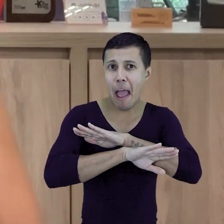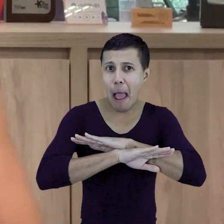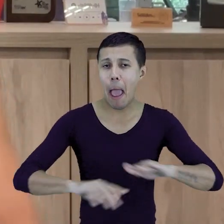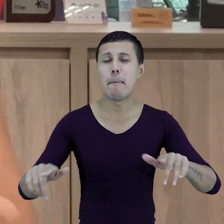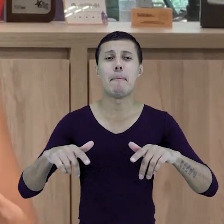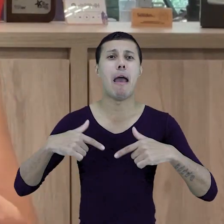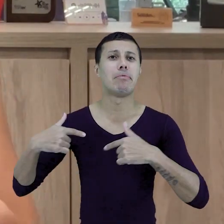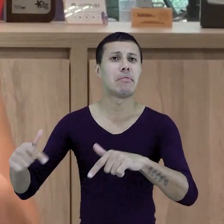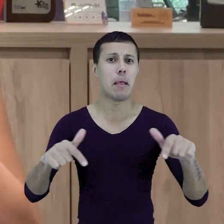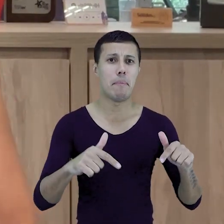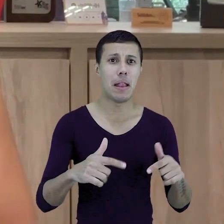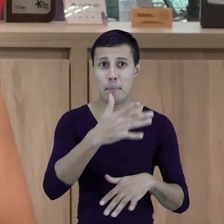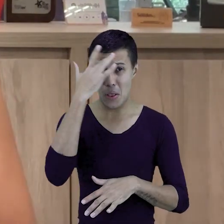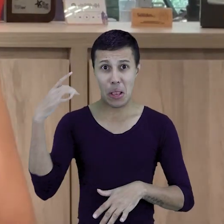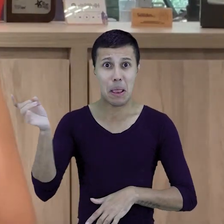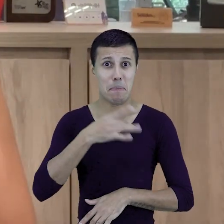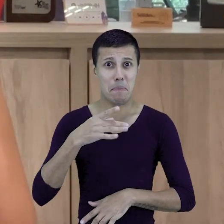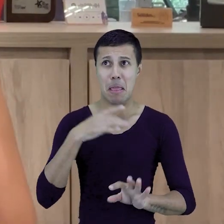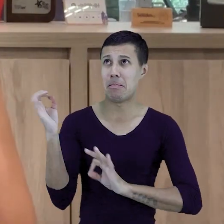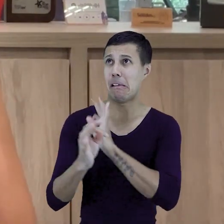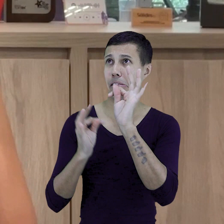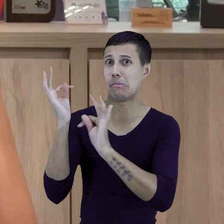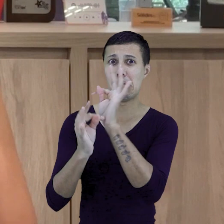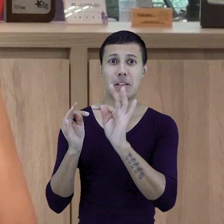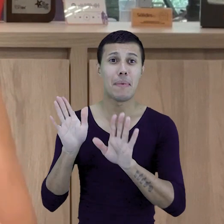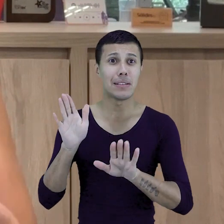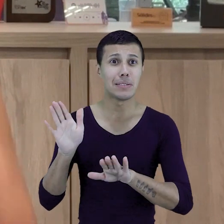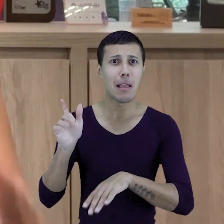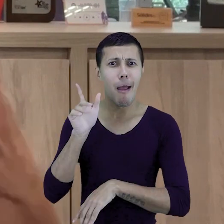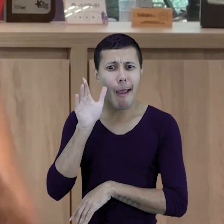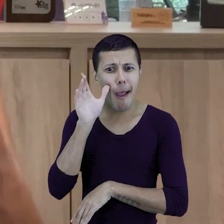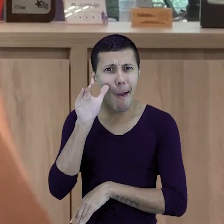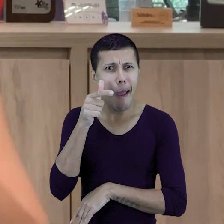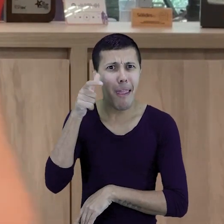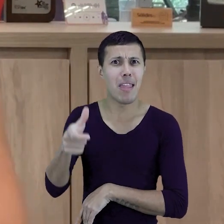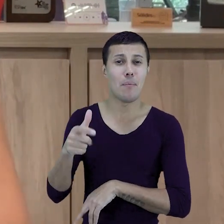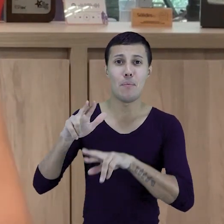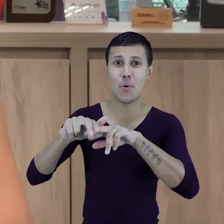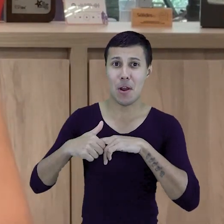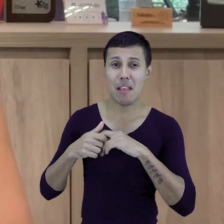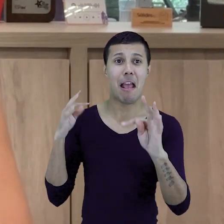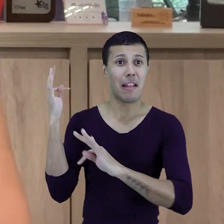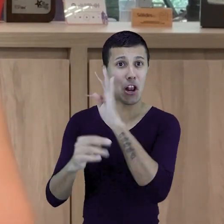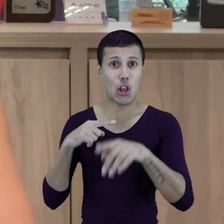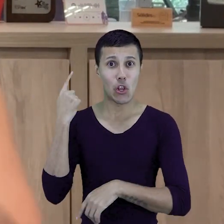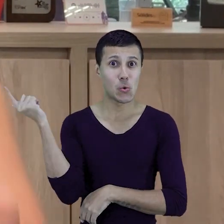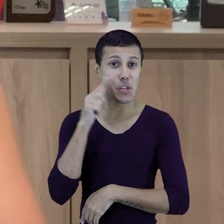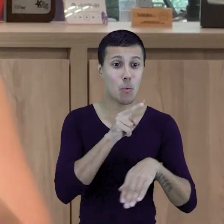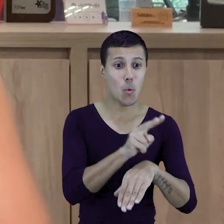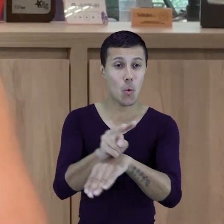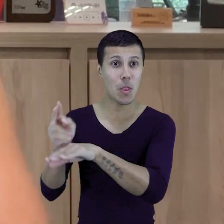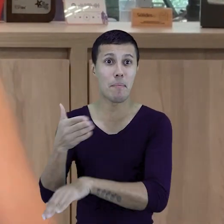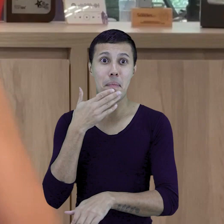empregos, né? Como as pessoas têm medo de tecnologia. Mas olha que curioso, através da tecnologia, a gente está conseguindo cuidar